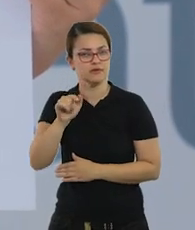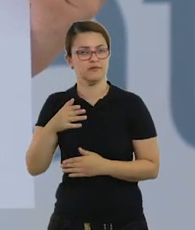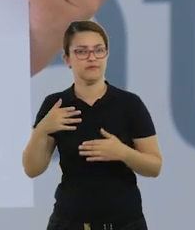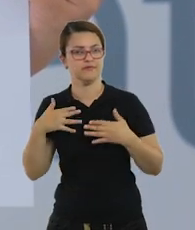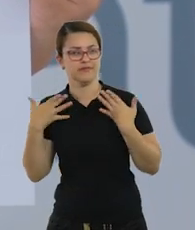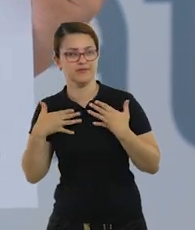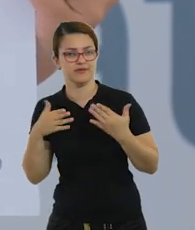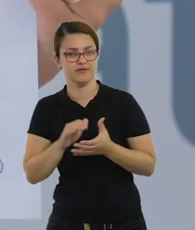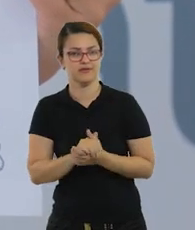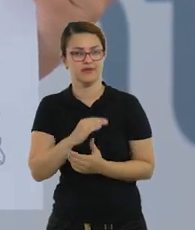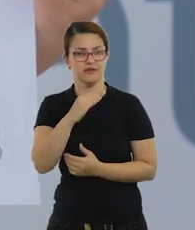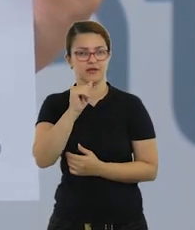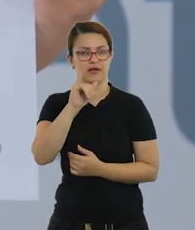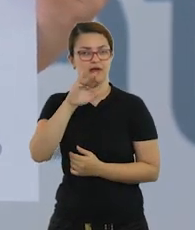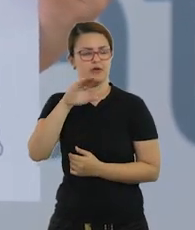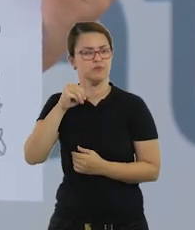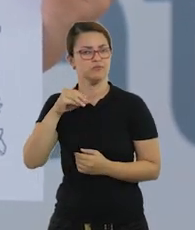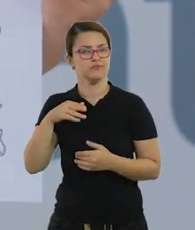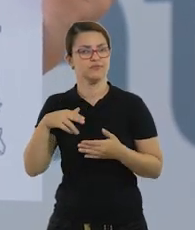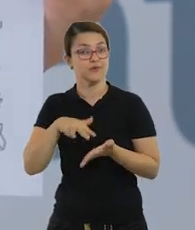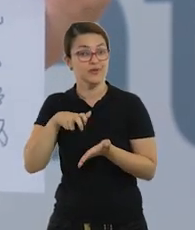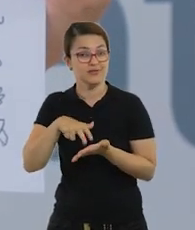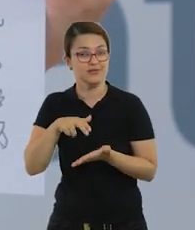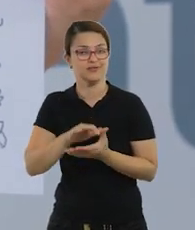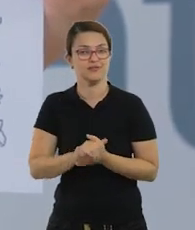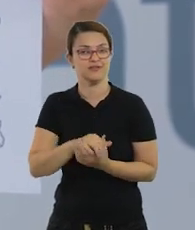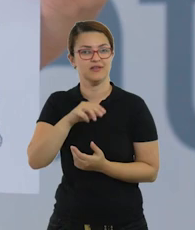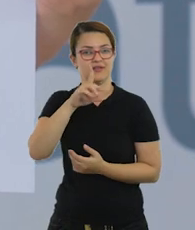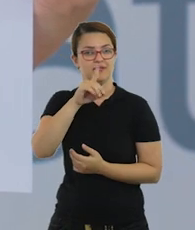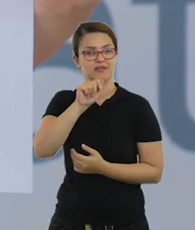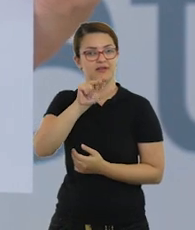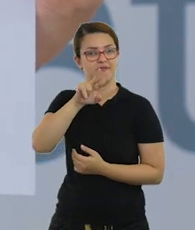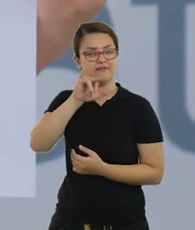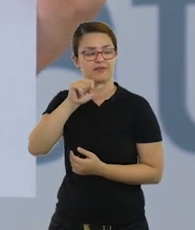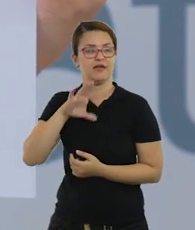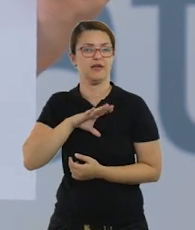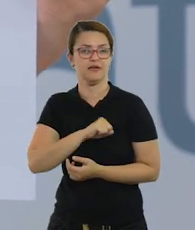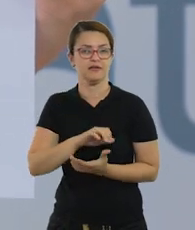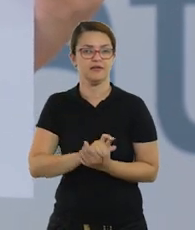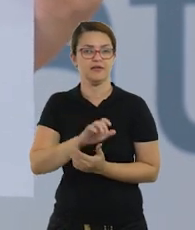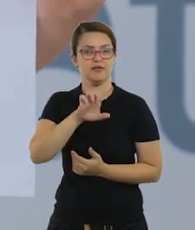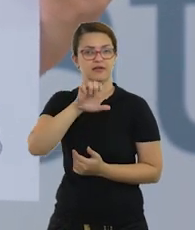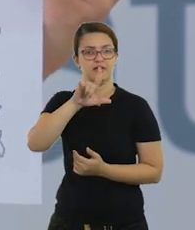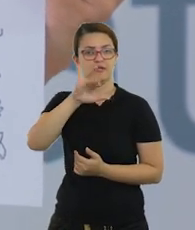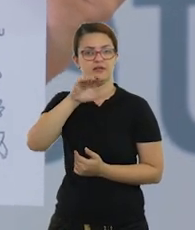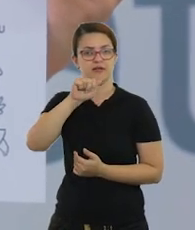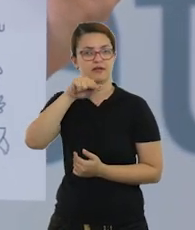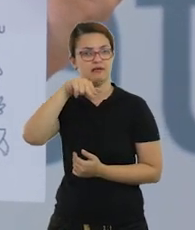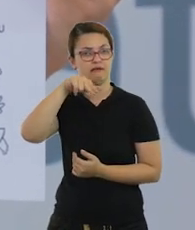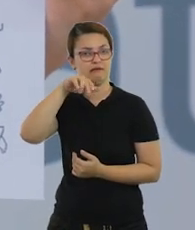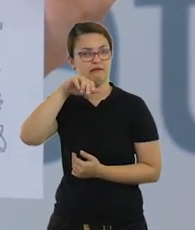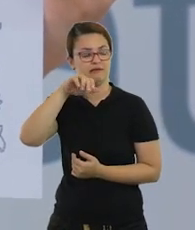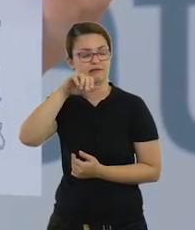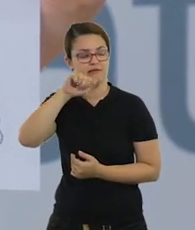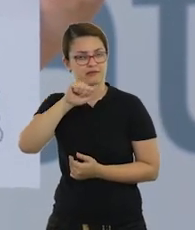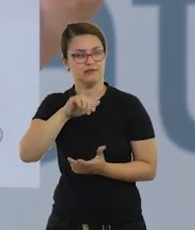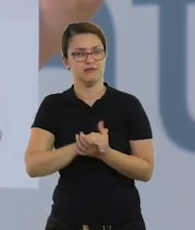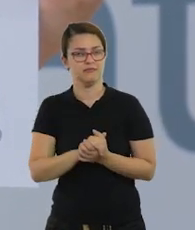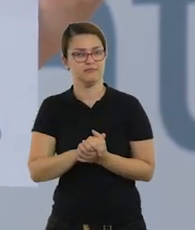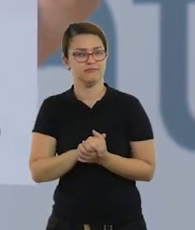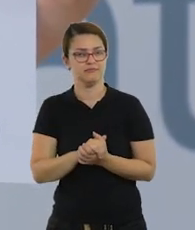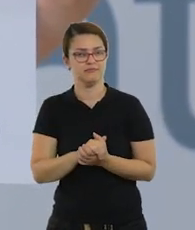muito contente, Davi é o amado. Eliana é beleza resplandecente, Fernando é ousado,